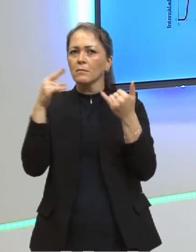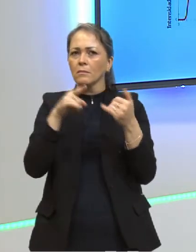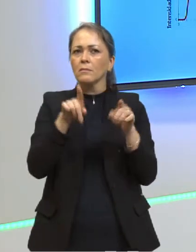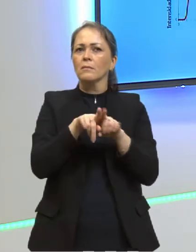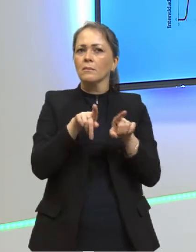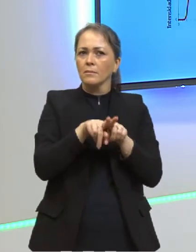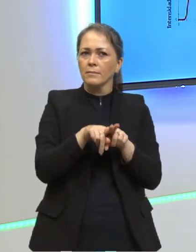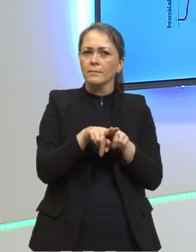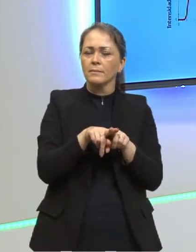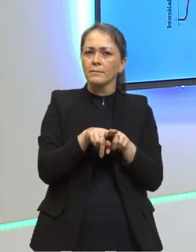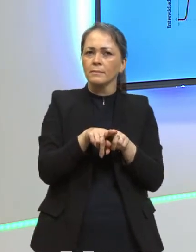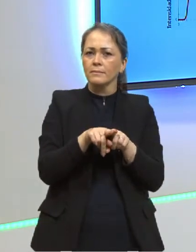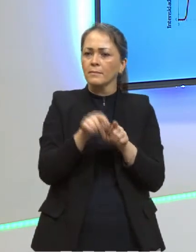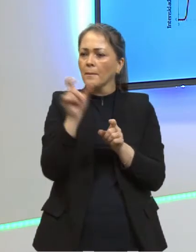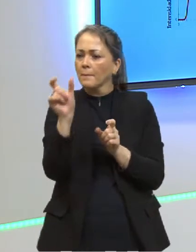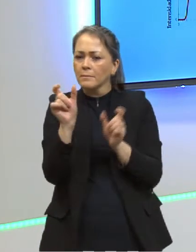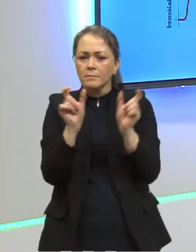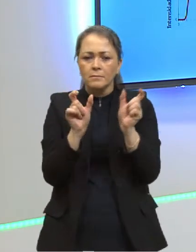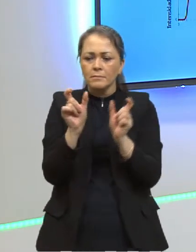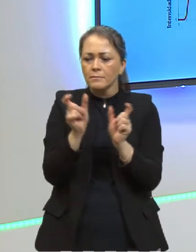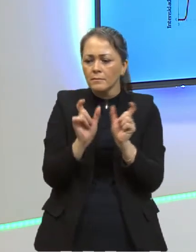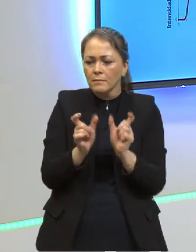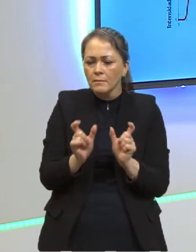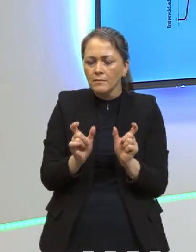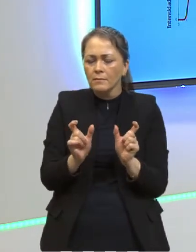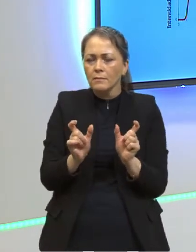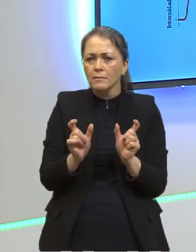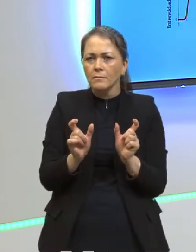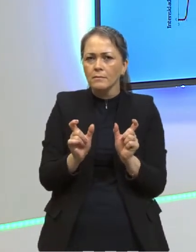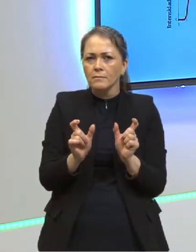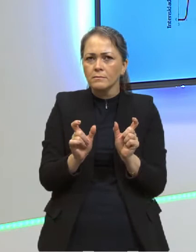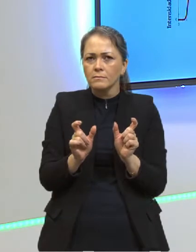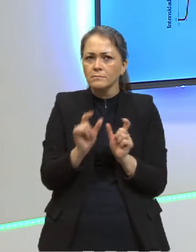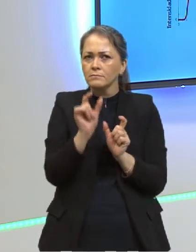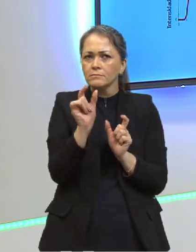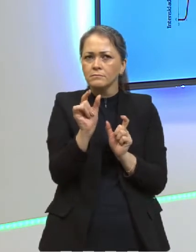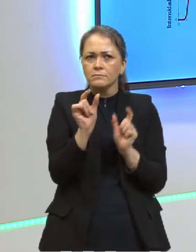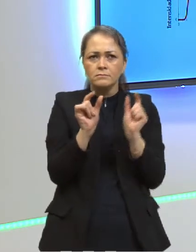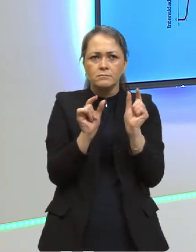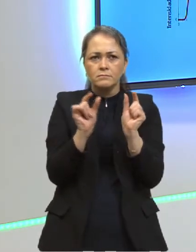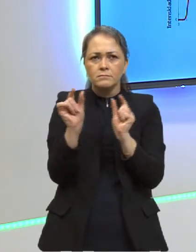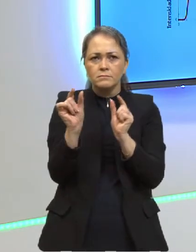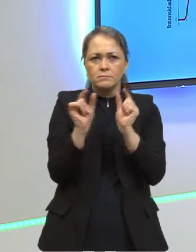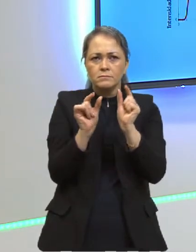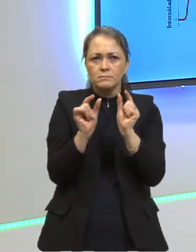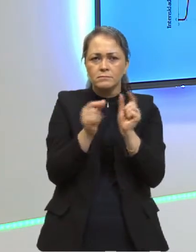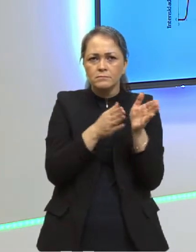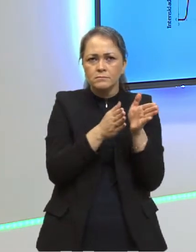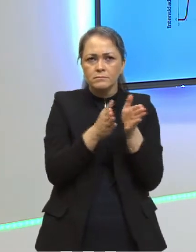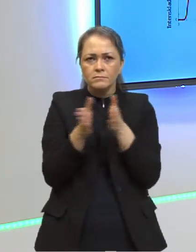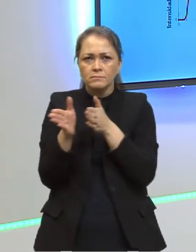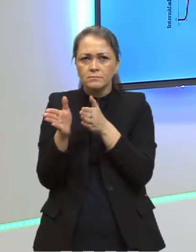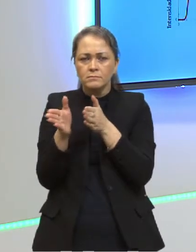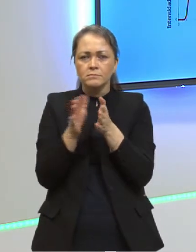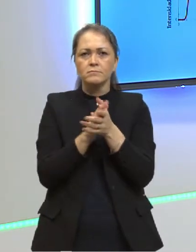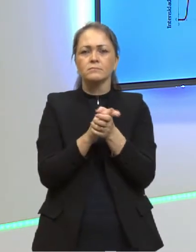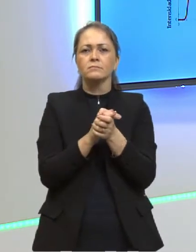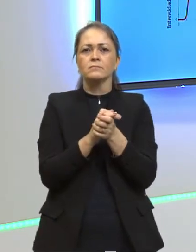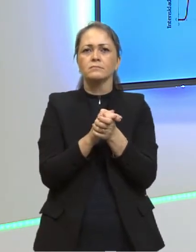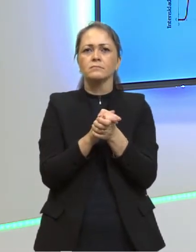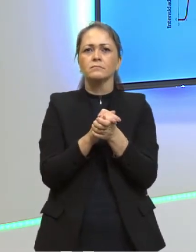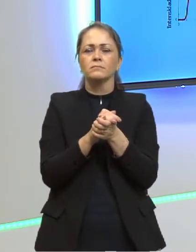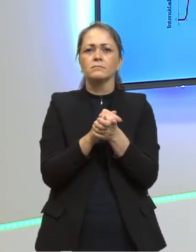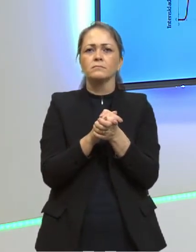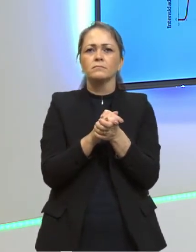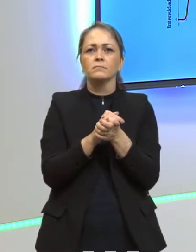então ela era uma partícula, esses pacotes eram considerados partículas, eram transportados por partículas, então